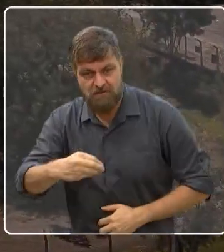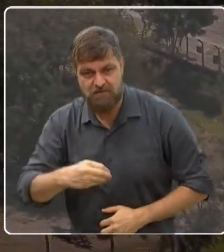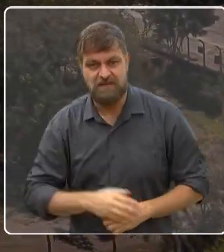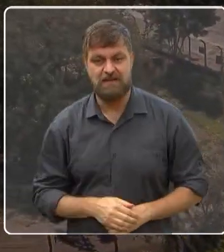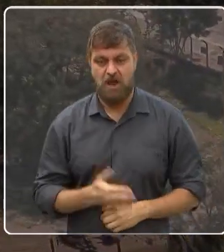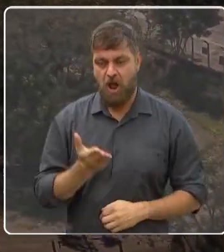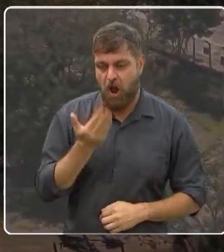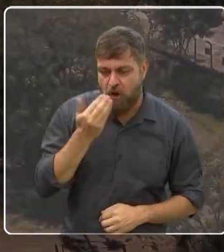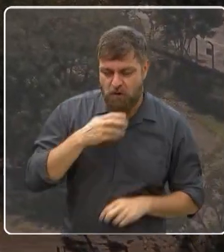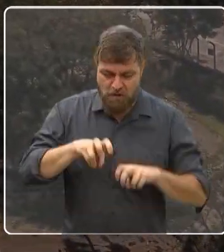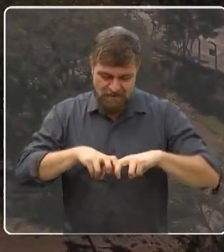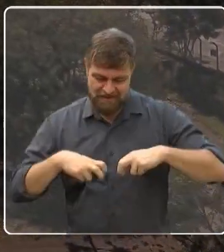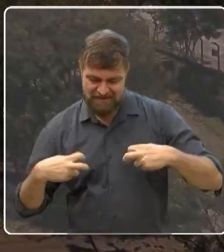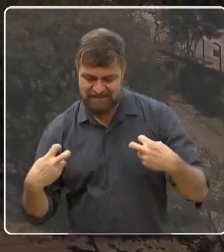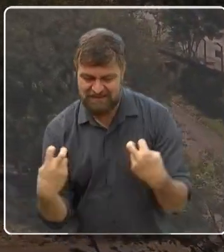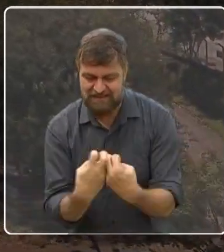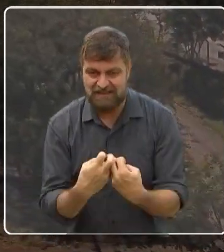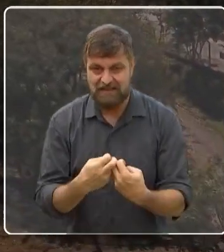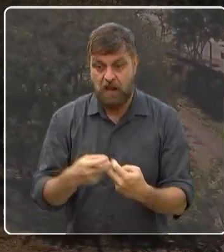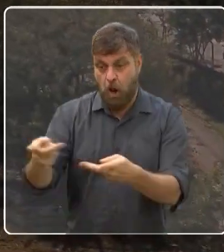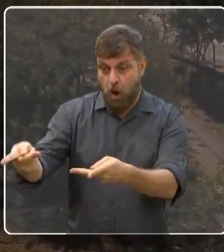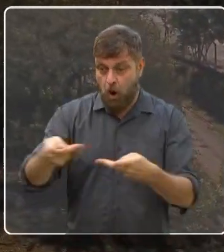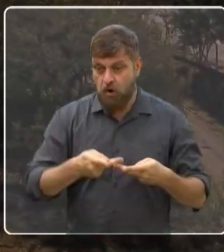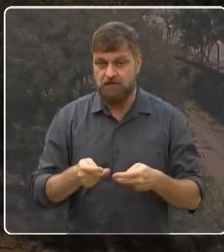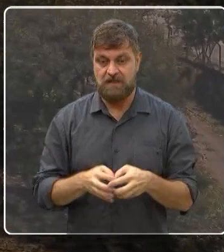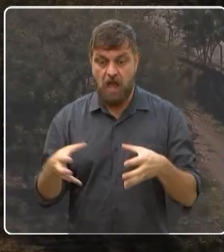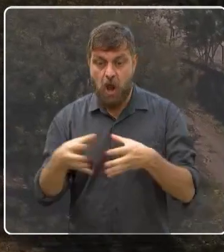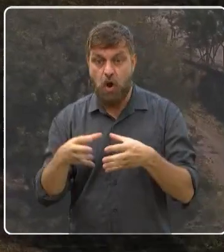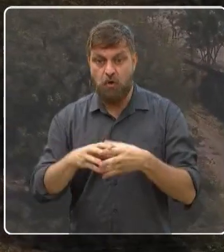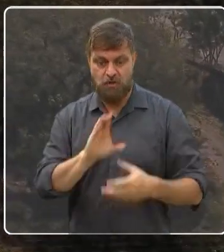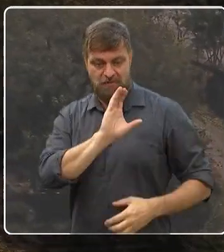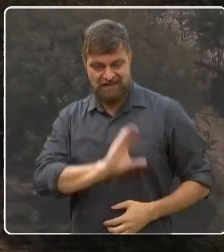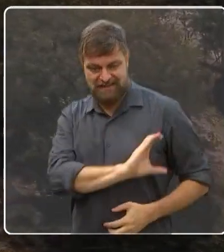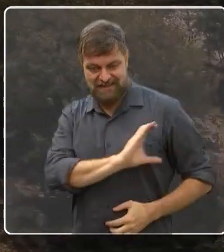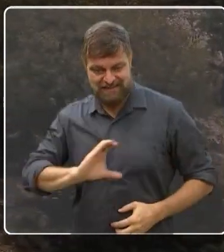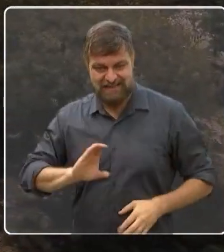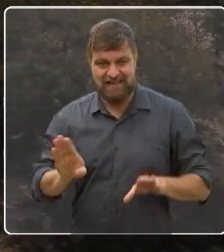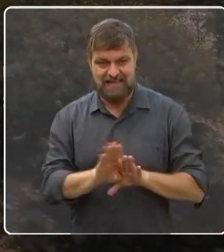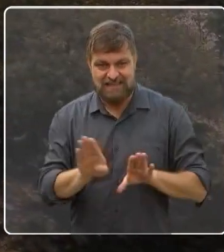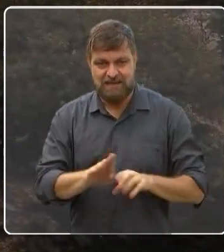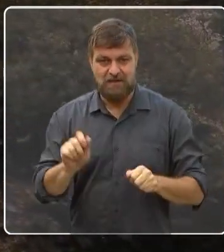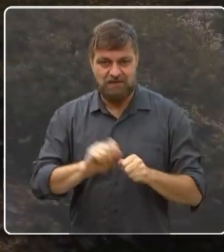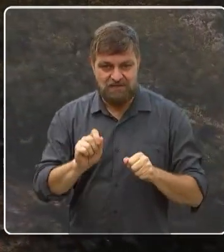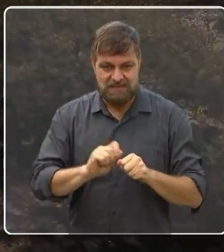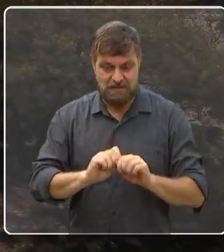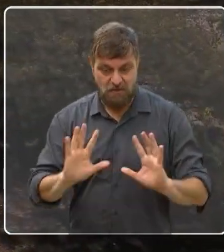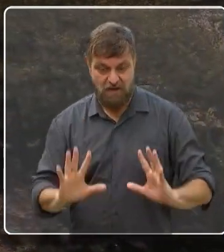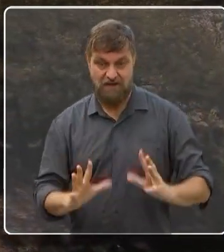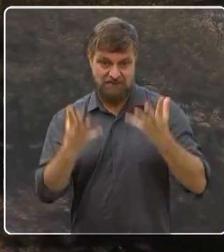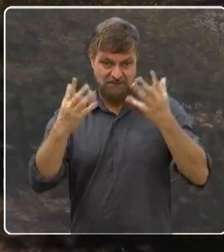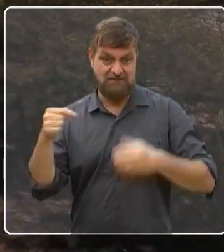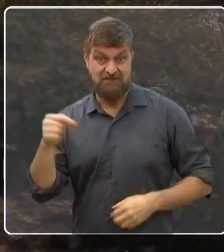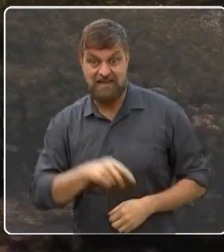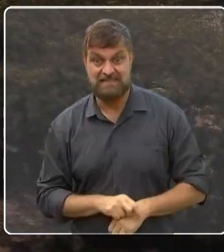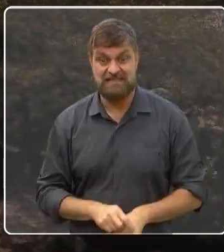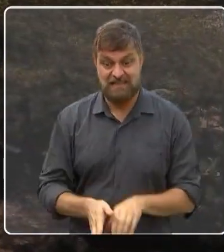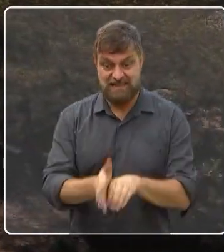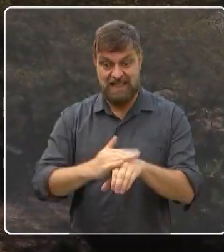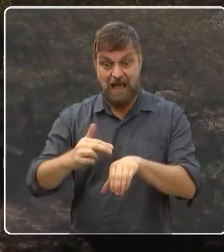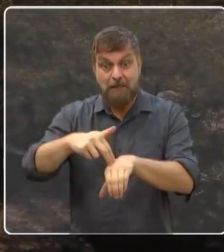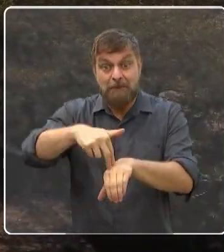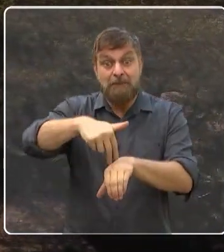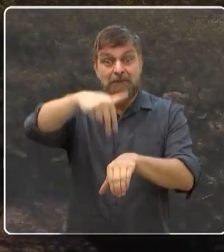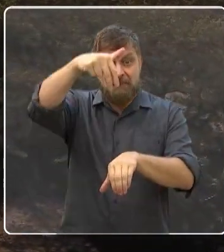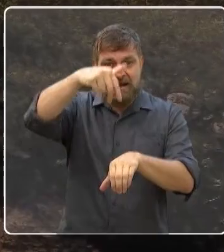com piquenique, como também já levei turminha de catequese. A gente já fez gincana da Páscoa por lá. Lá é um lugar muito bom, assim,